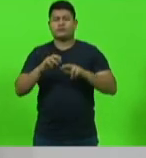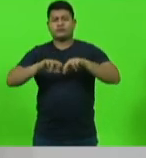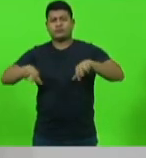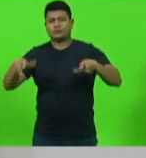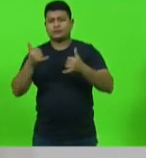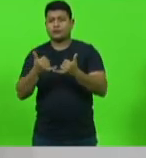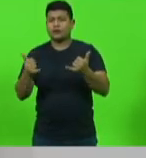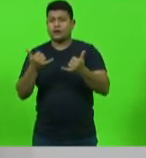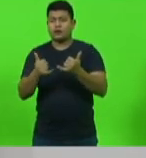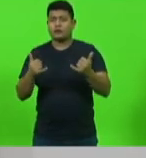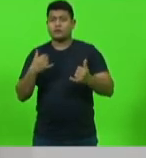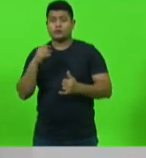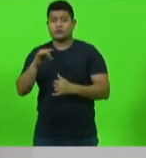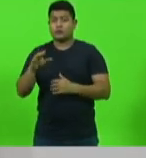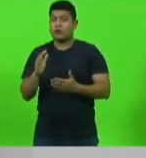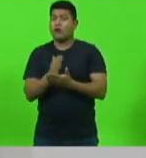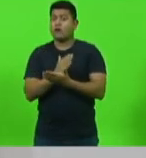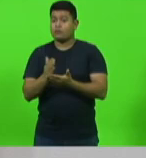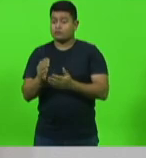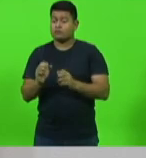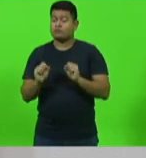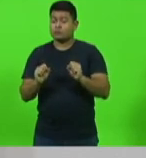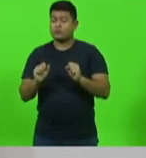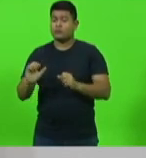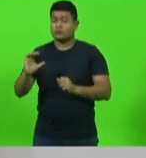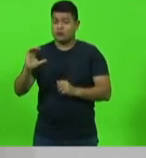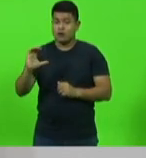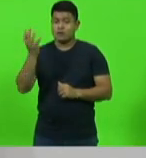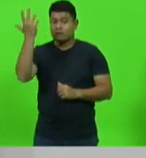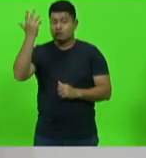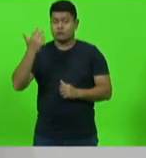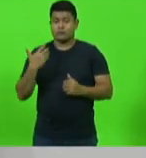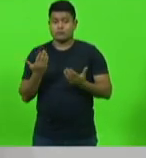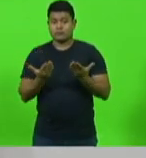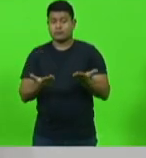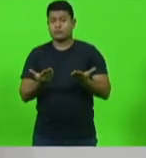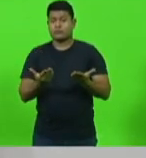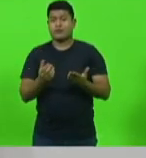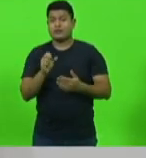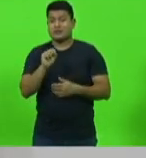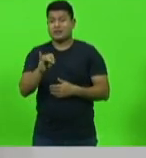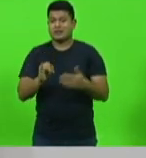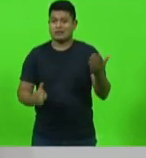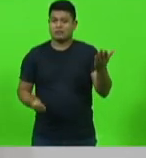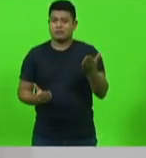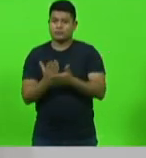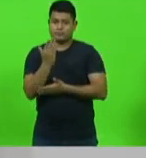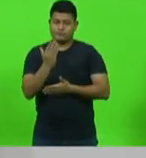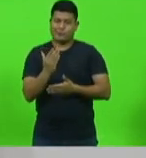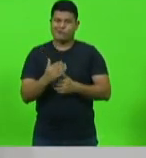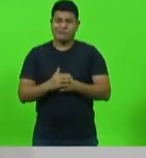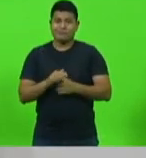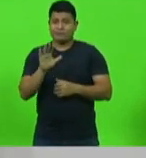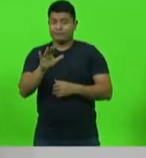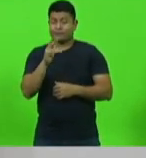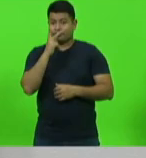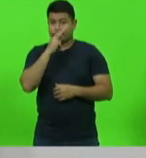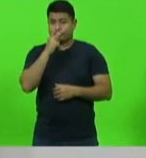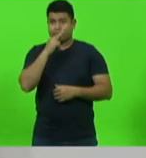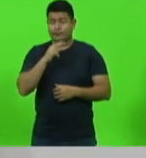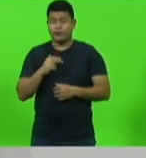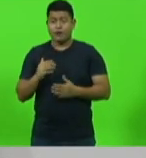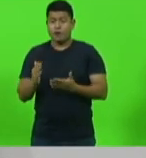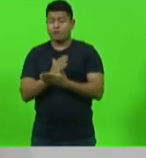Esses são apenas algumas consequências para os trabalhadores e trabalhadoras se essa PEC for aprovada, mas ainda parece que muita gente não